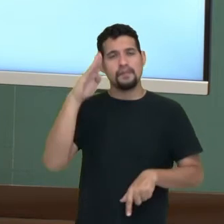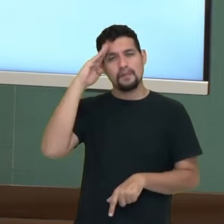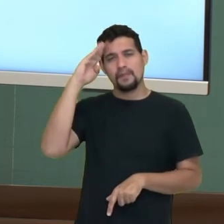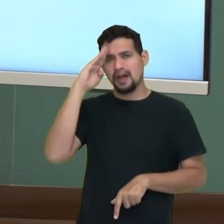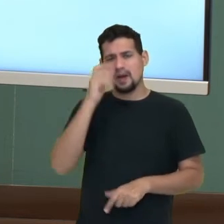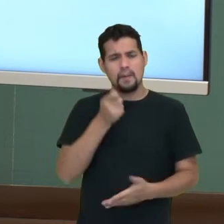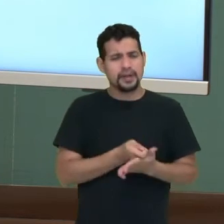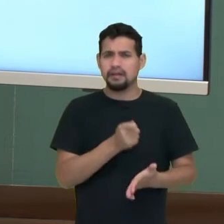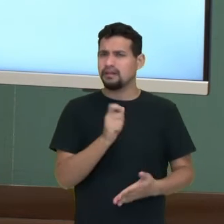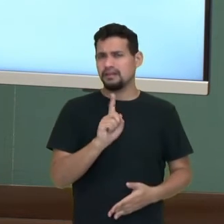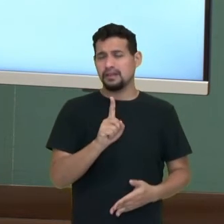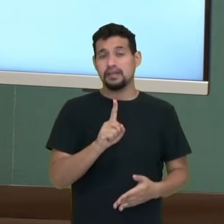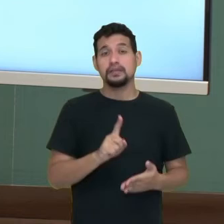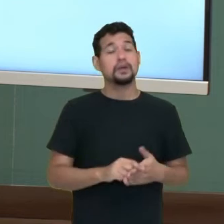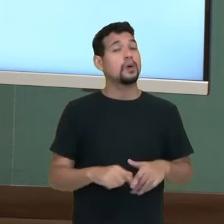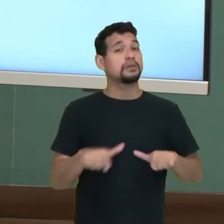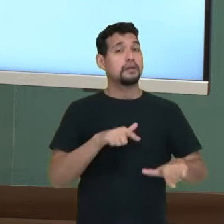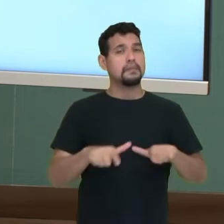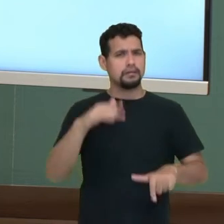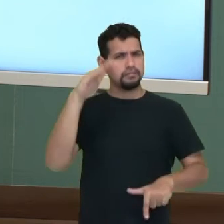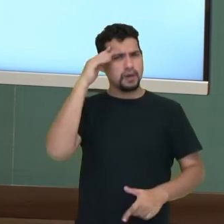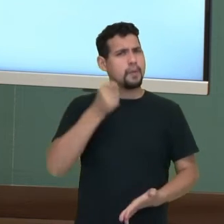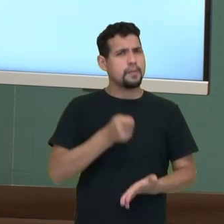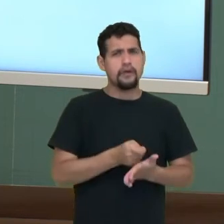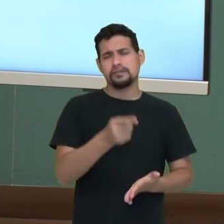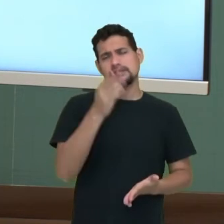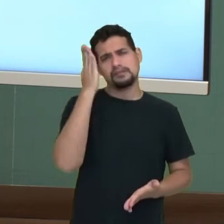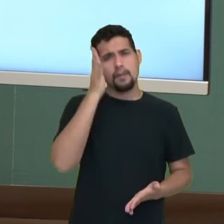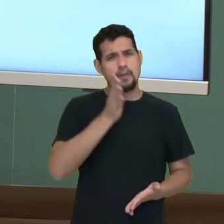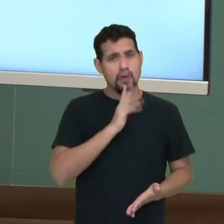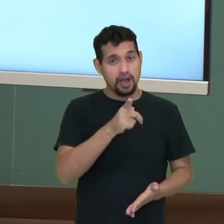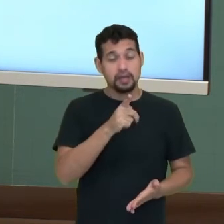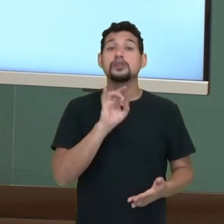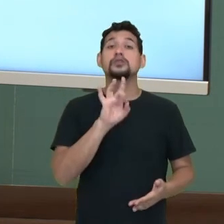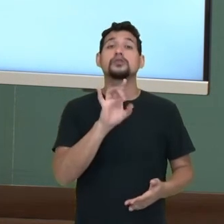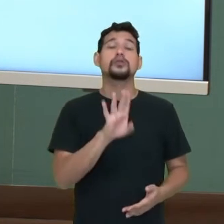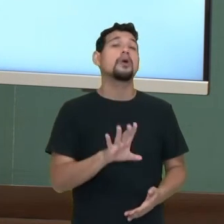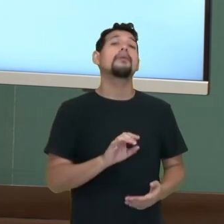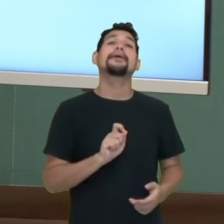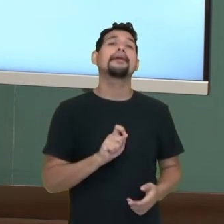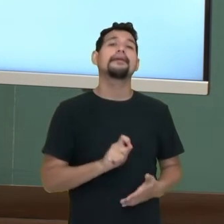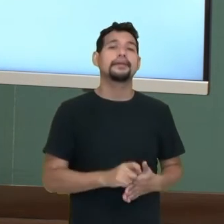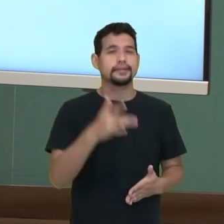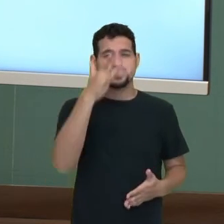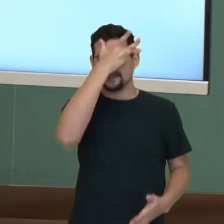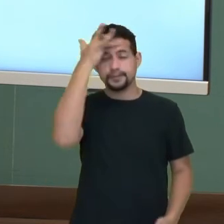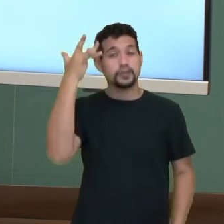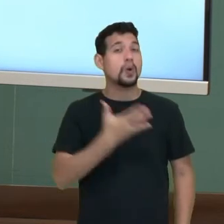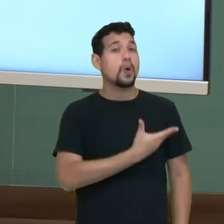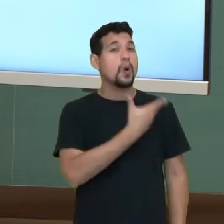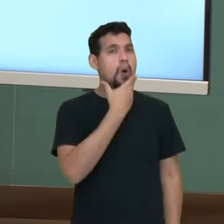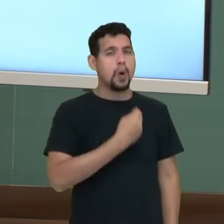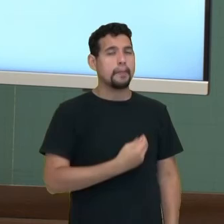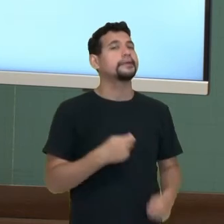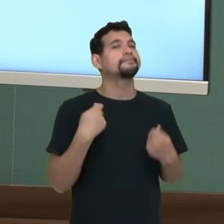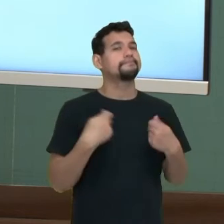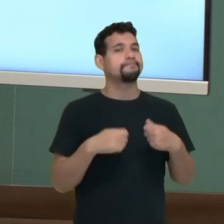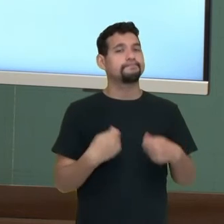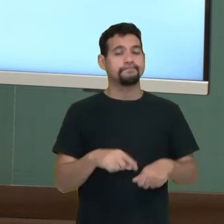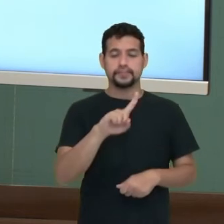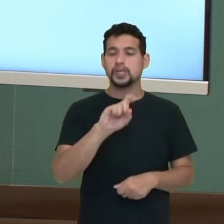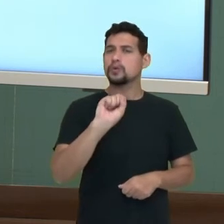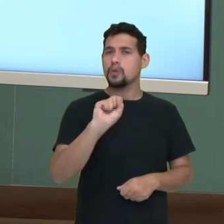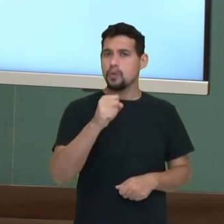obrigatório. O serviço militar obrigatório, como você sabe, ele é somente para as pessoas do sexo masculino quando